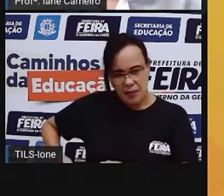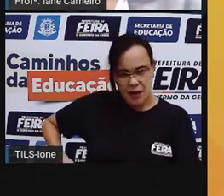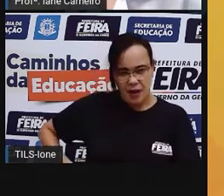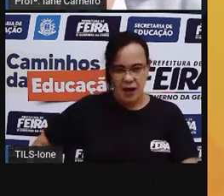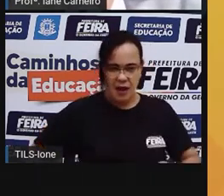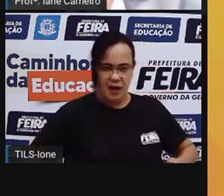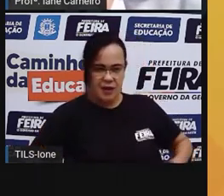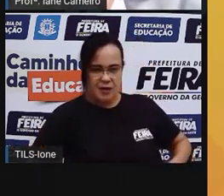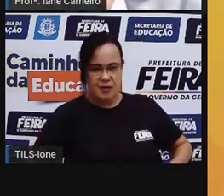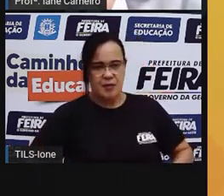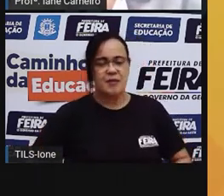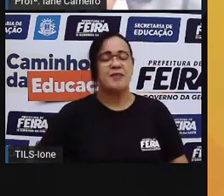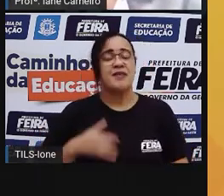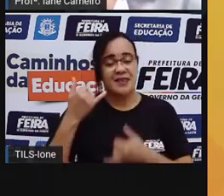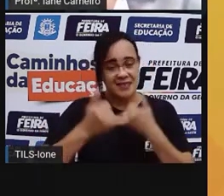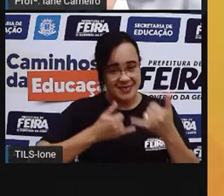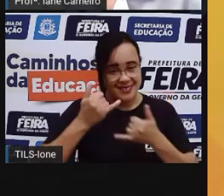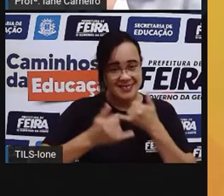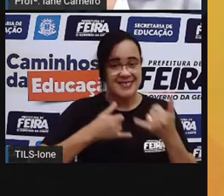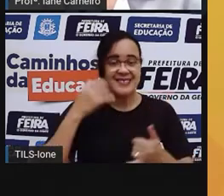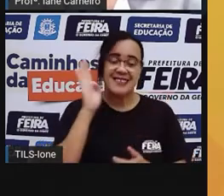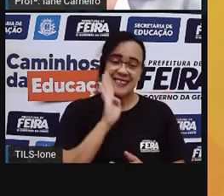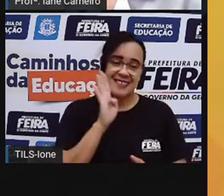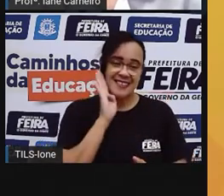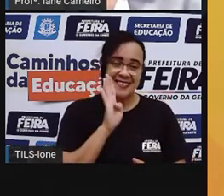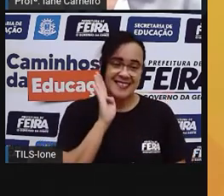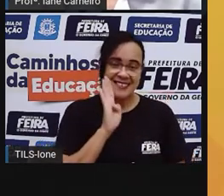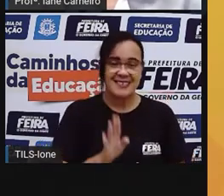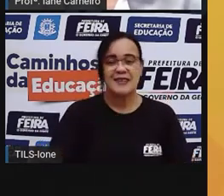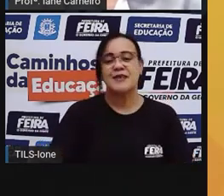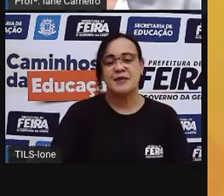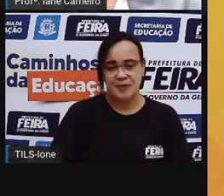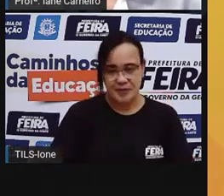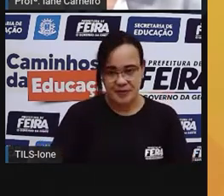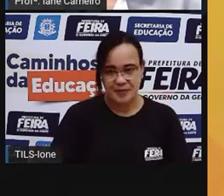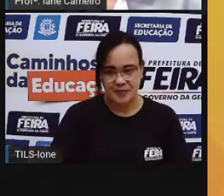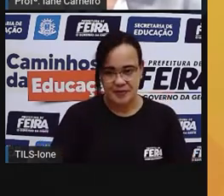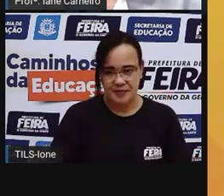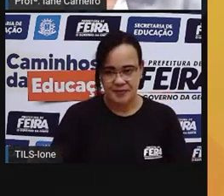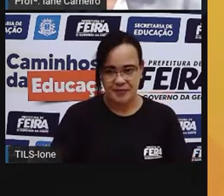Divertido, né? Olha essa aqui, ó. É uma bola de quê?